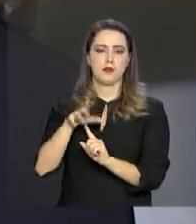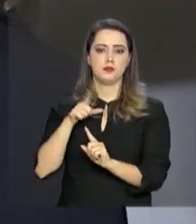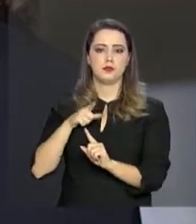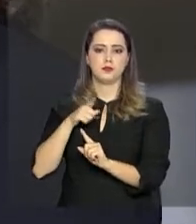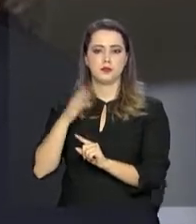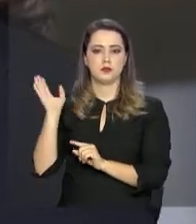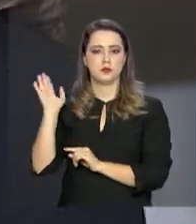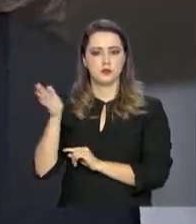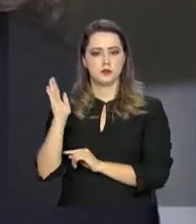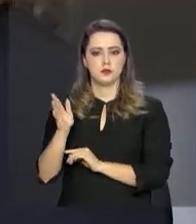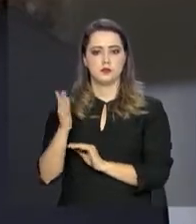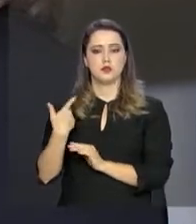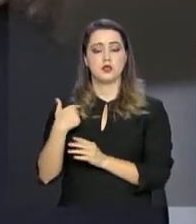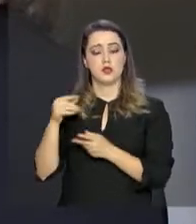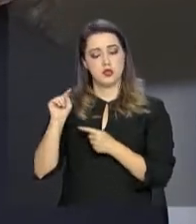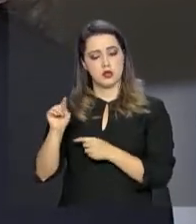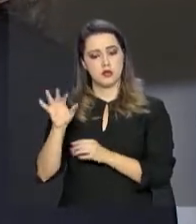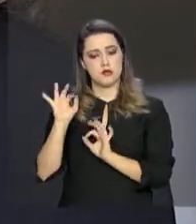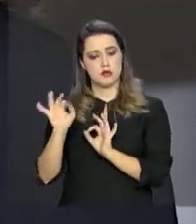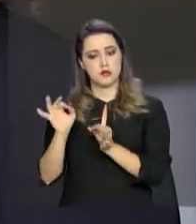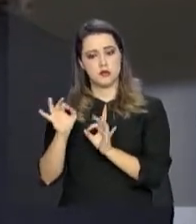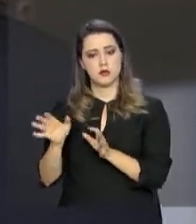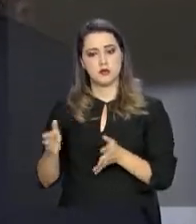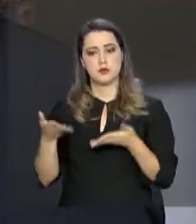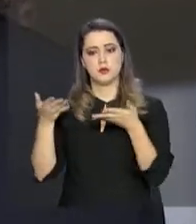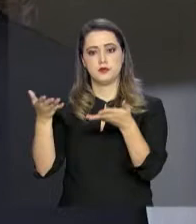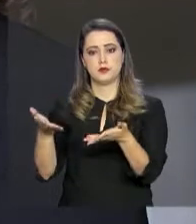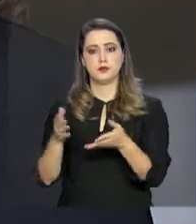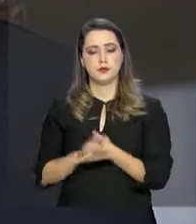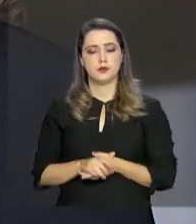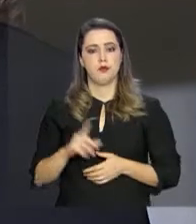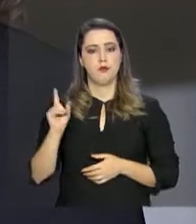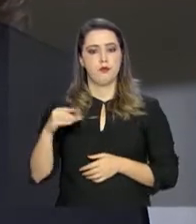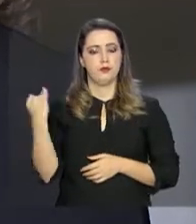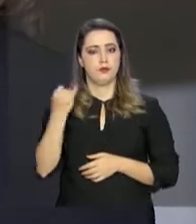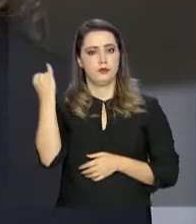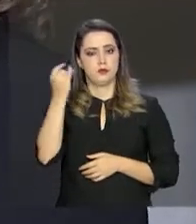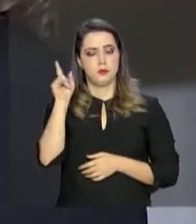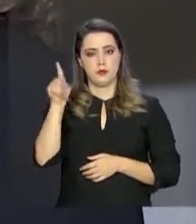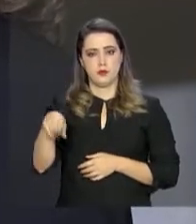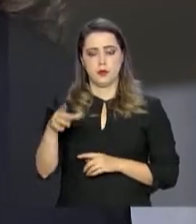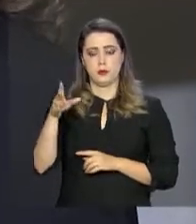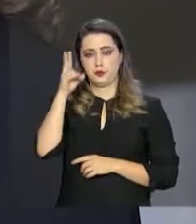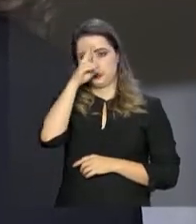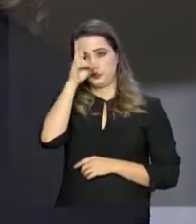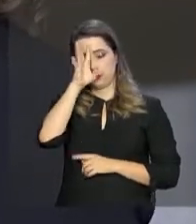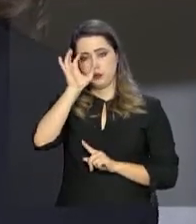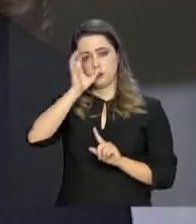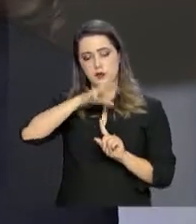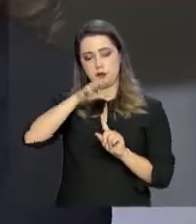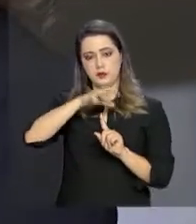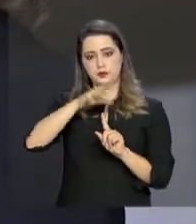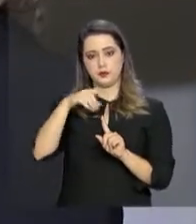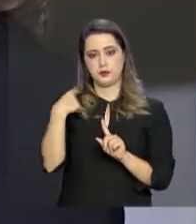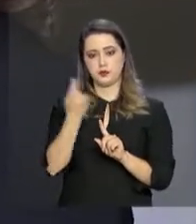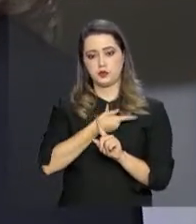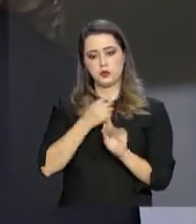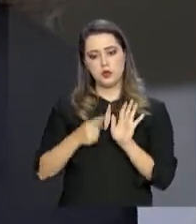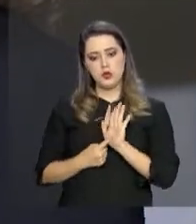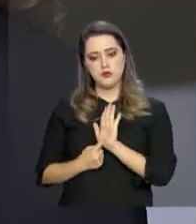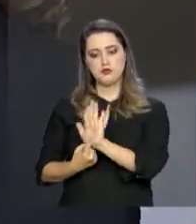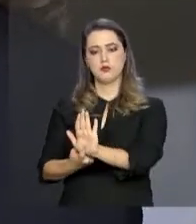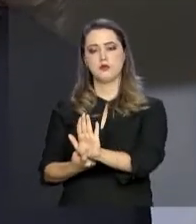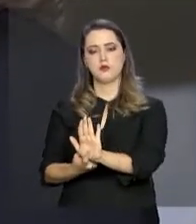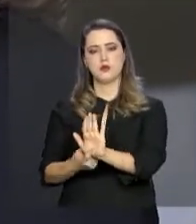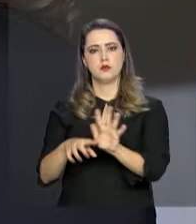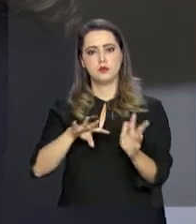know-how já para levar a participação. É importante a gente lembrar que essas feiras são importantes para mostrar para o